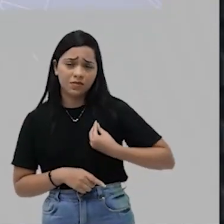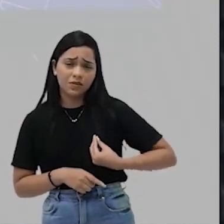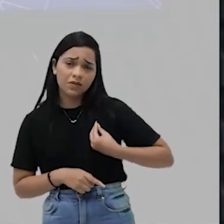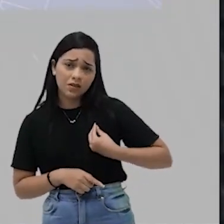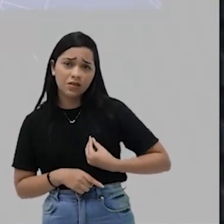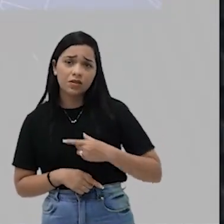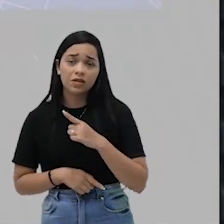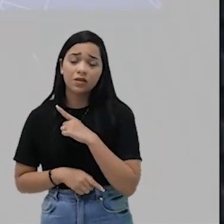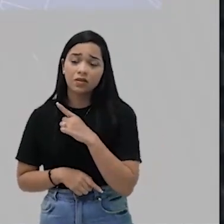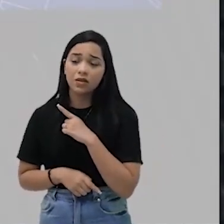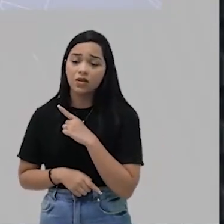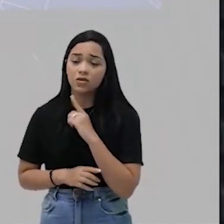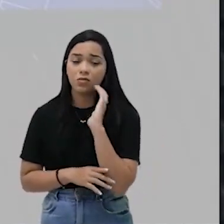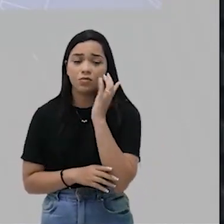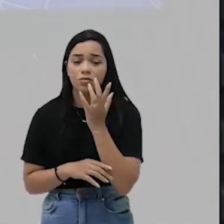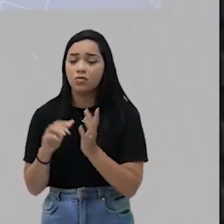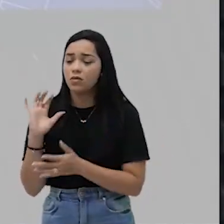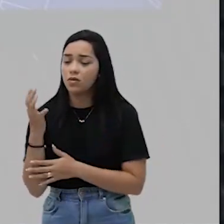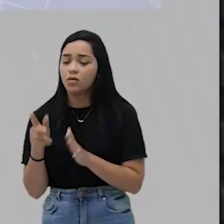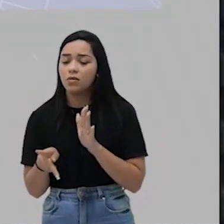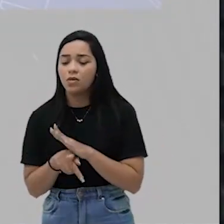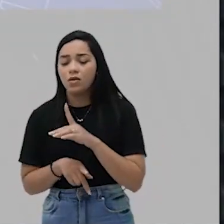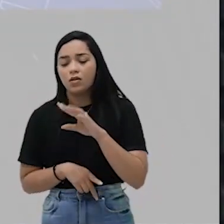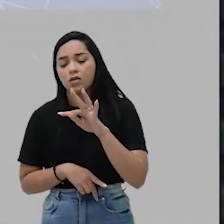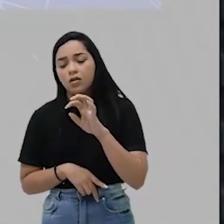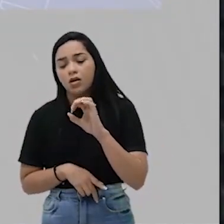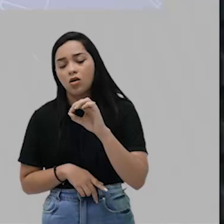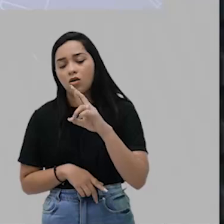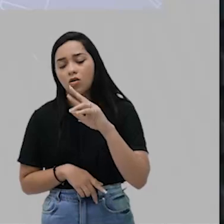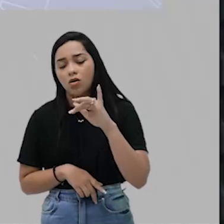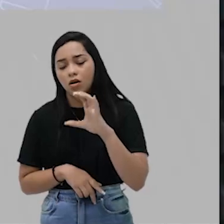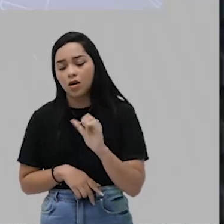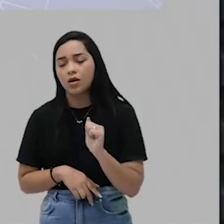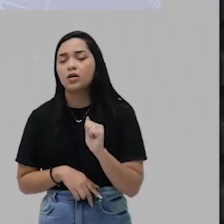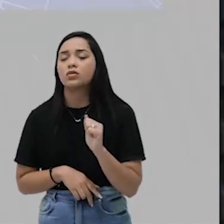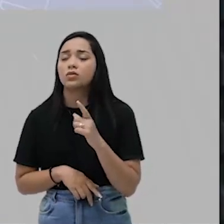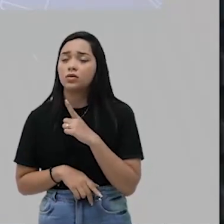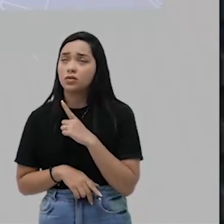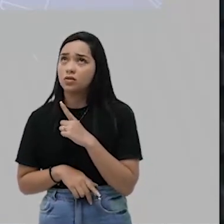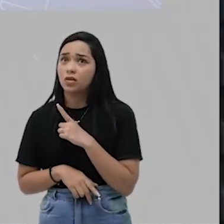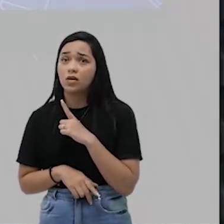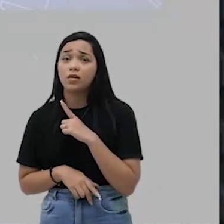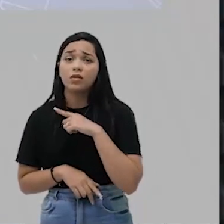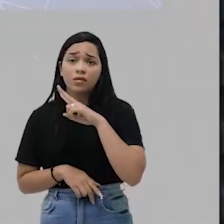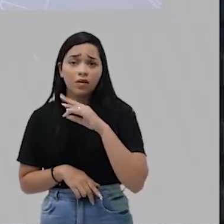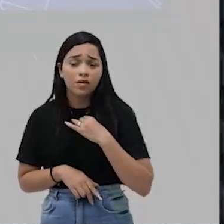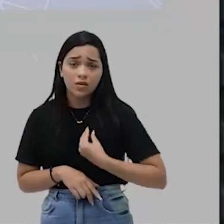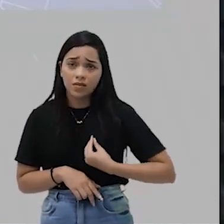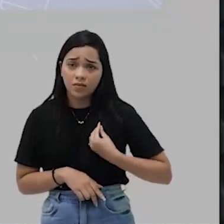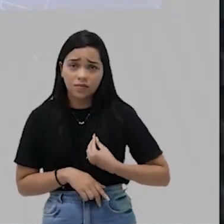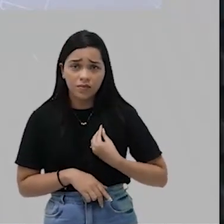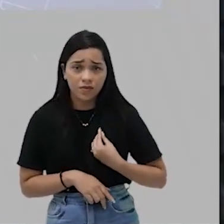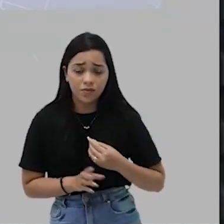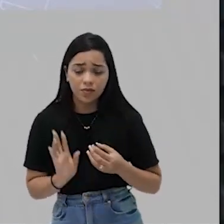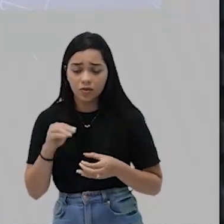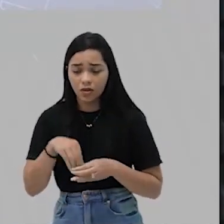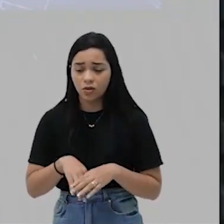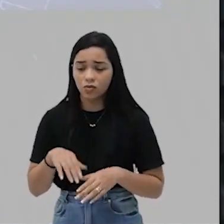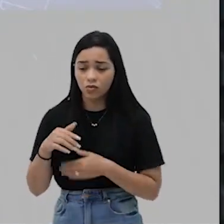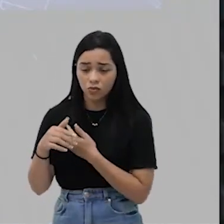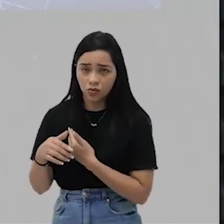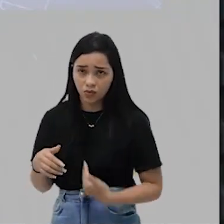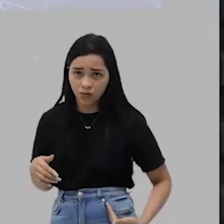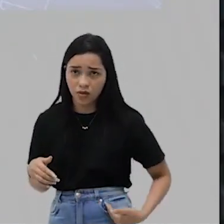de uma natureza teocrática. A natureza teocrática está presente dentro desses Estados,